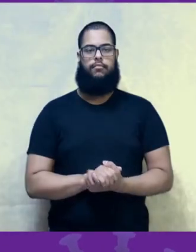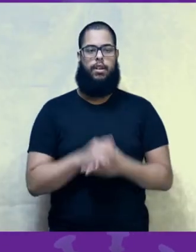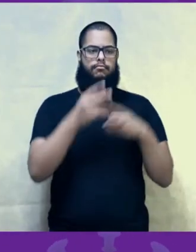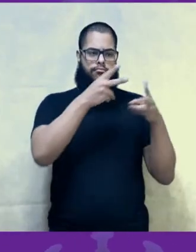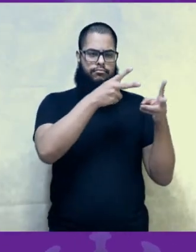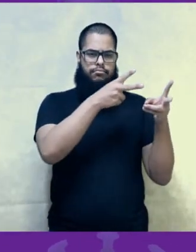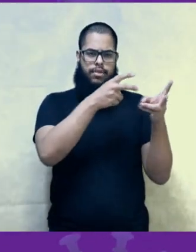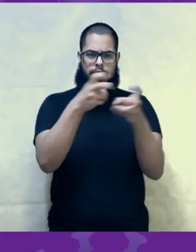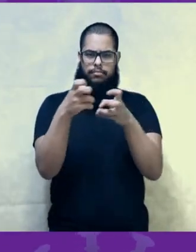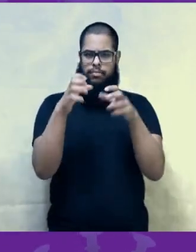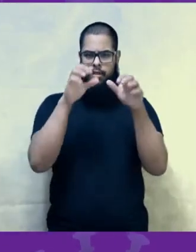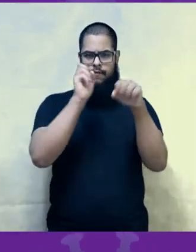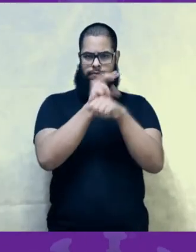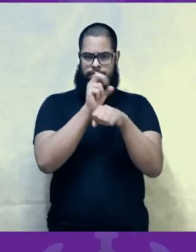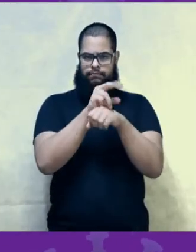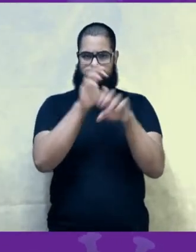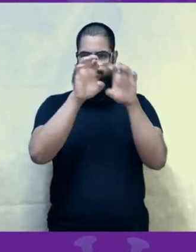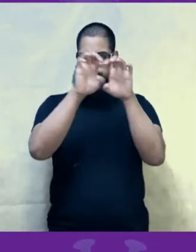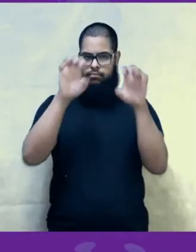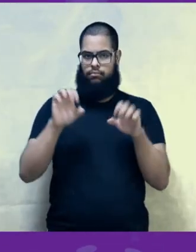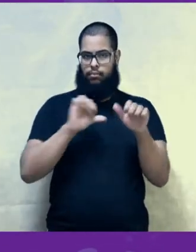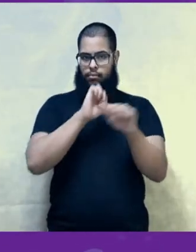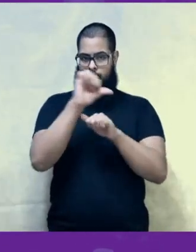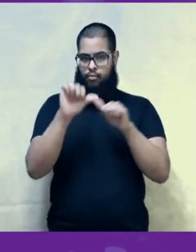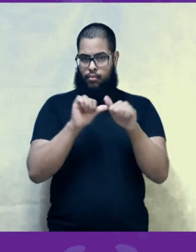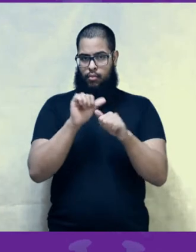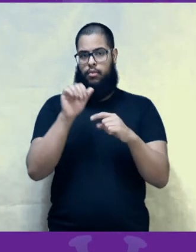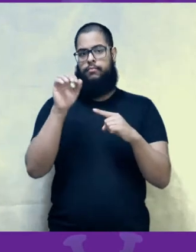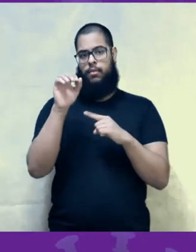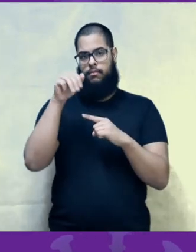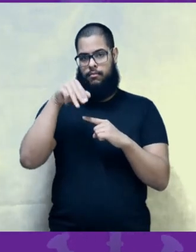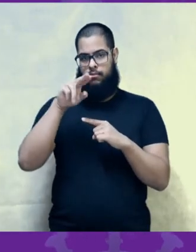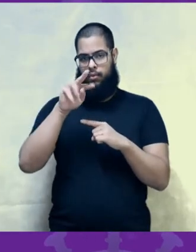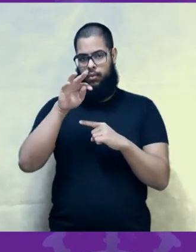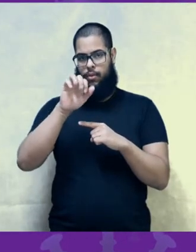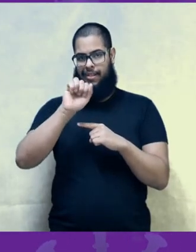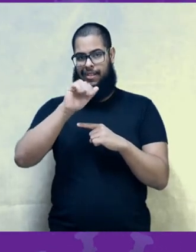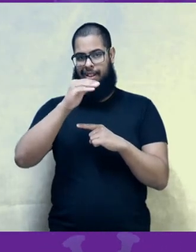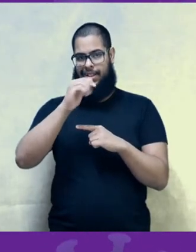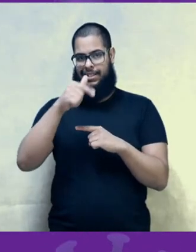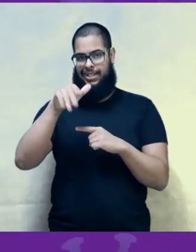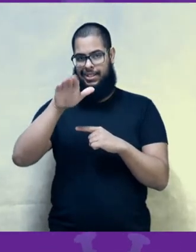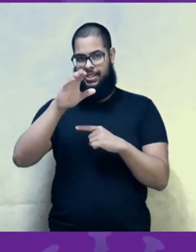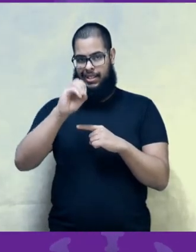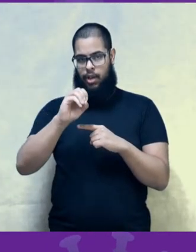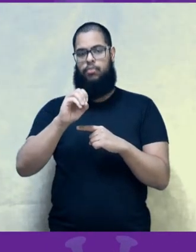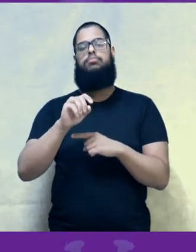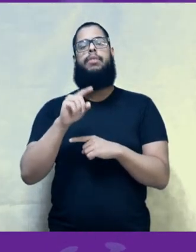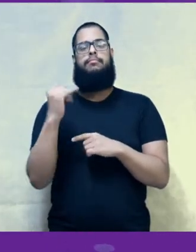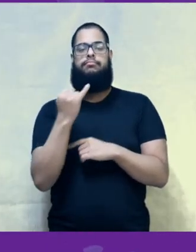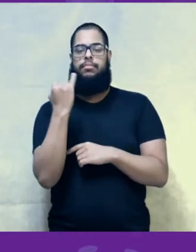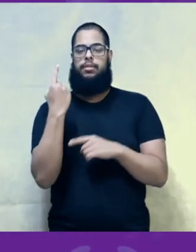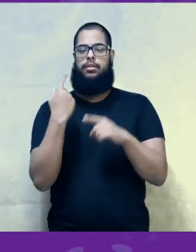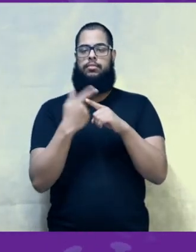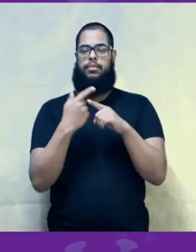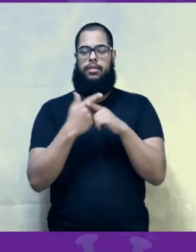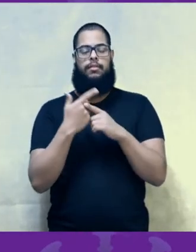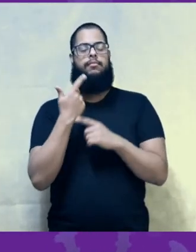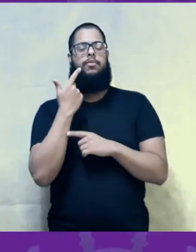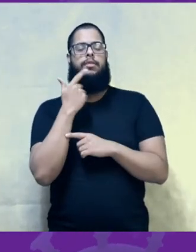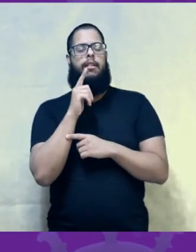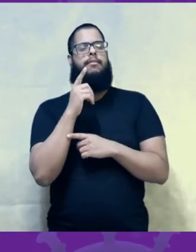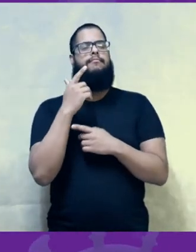Acompanhar as mutações do vírus é importante para a gente avaliar qual a implicação clínica e epidemiológica dessas